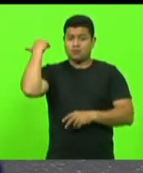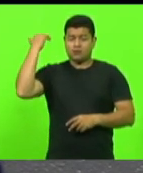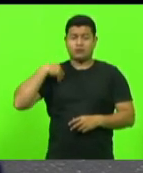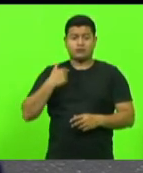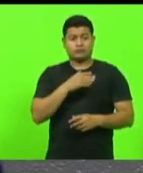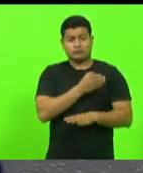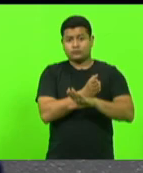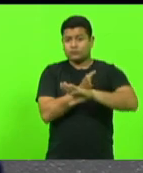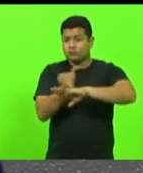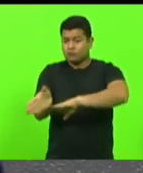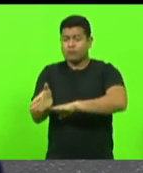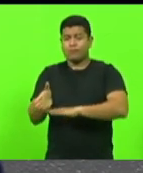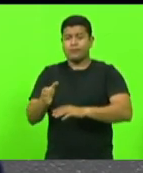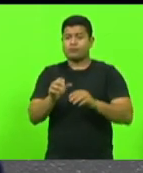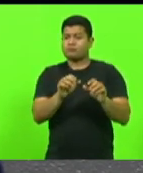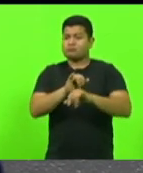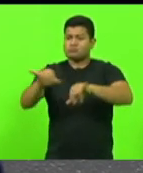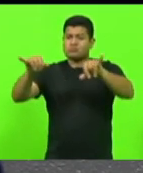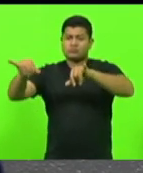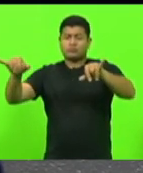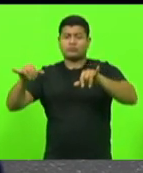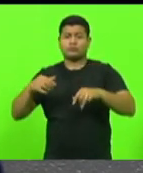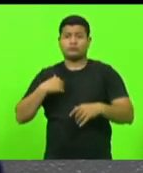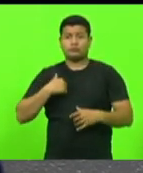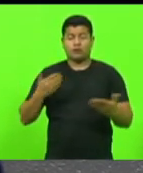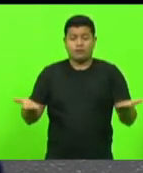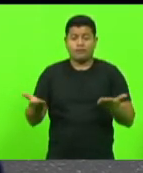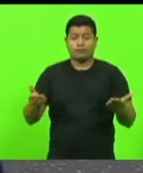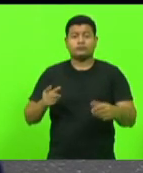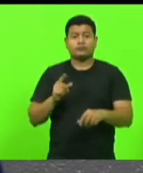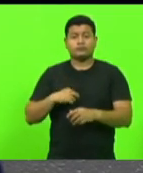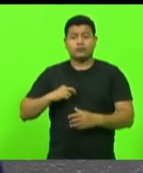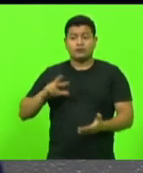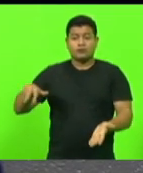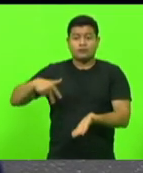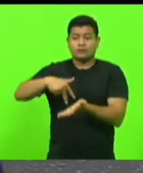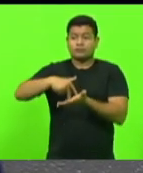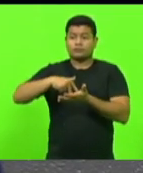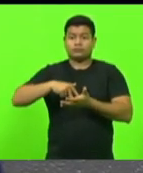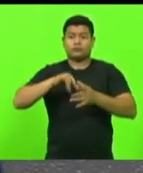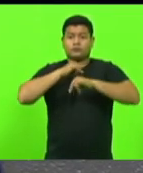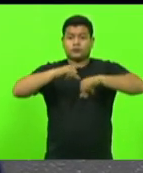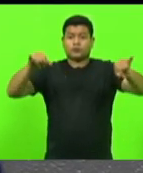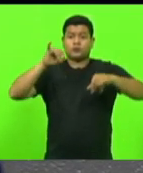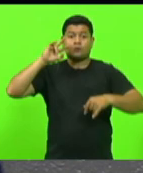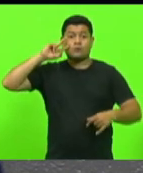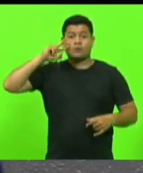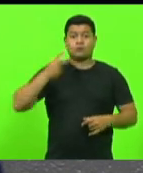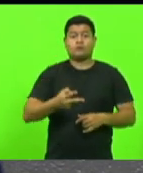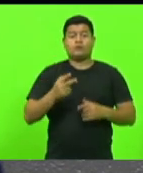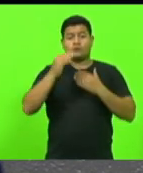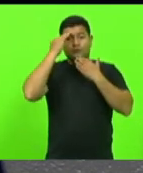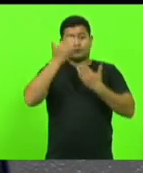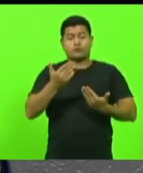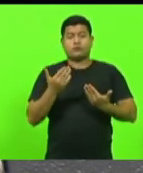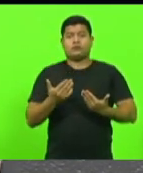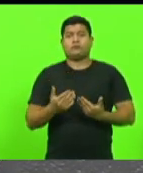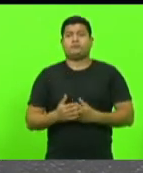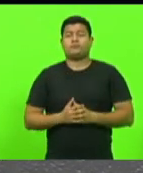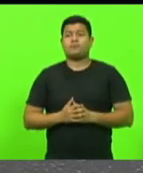Berlanda, é um espaço de agradecimento, de reconhecimento pelas ações do Executivo lá na região.